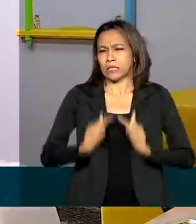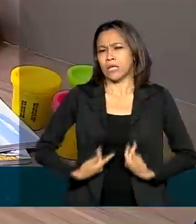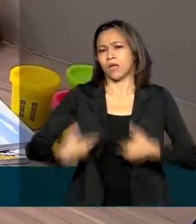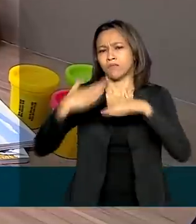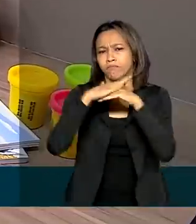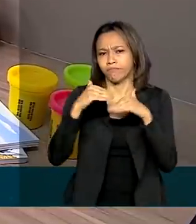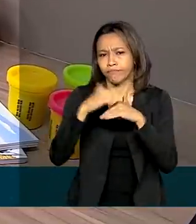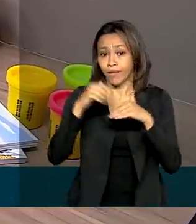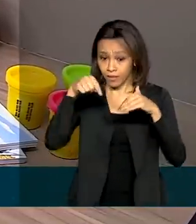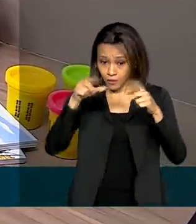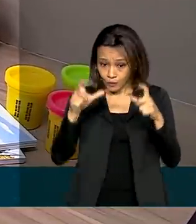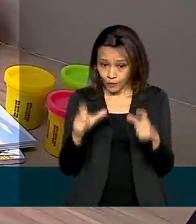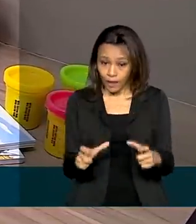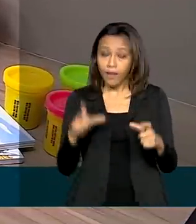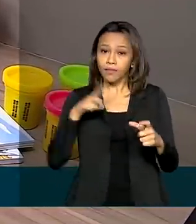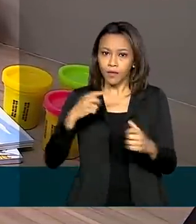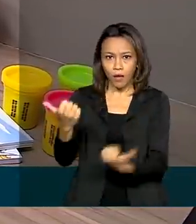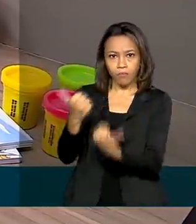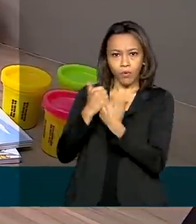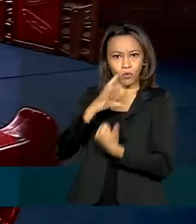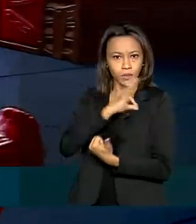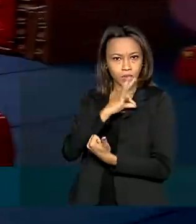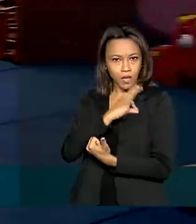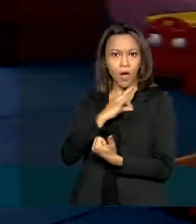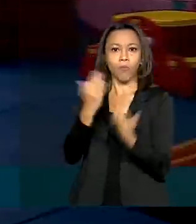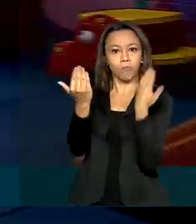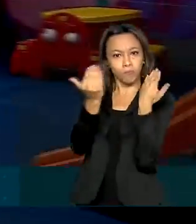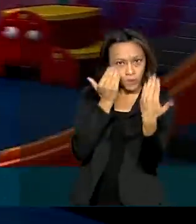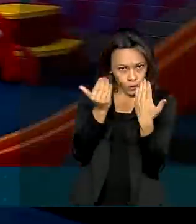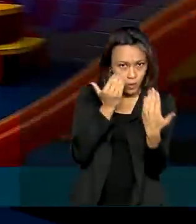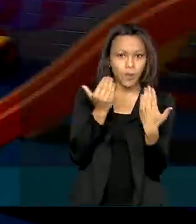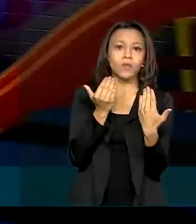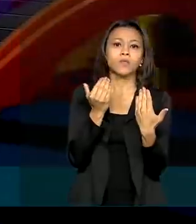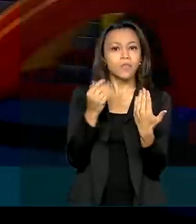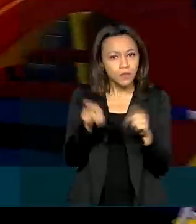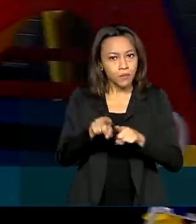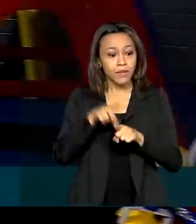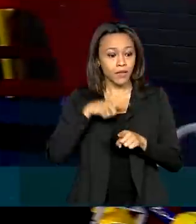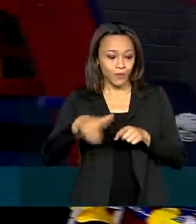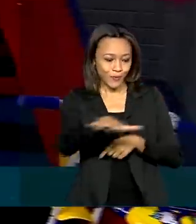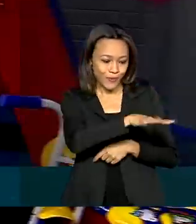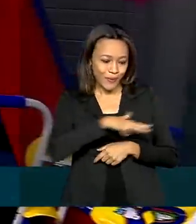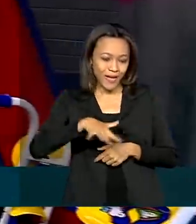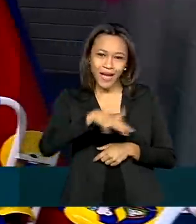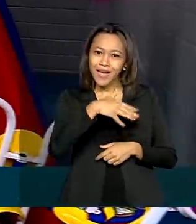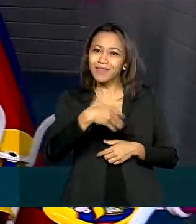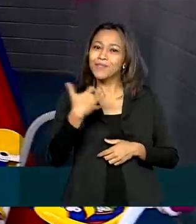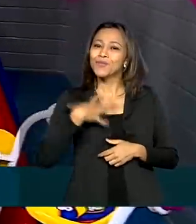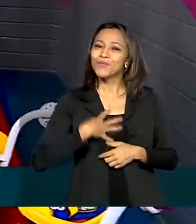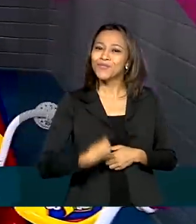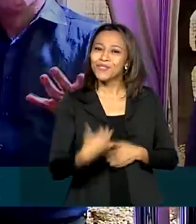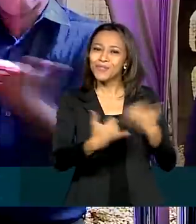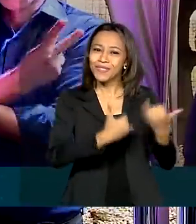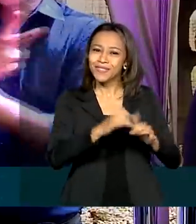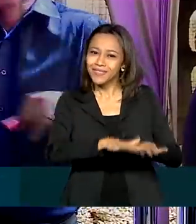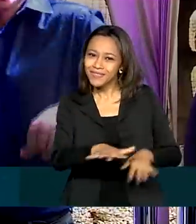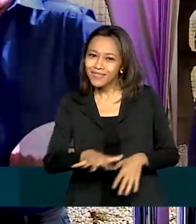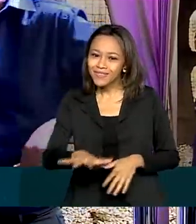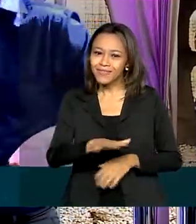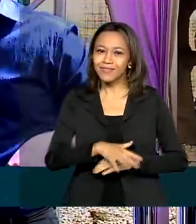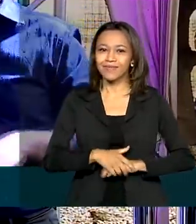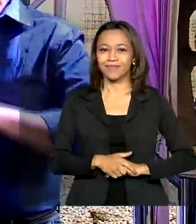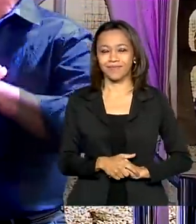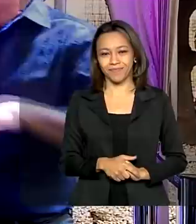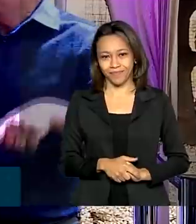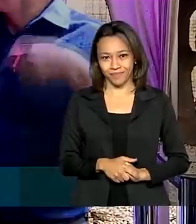Lá, elas recebem apoio policial e psicológico e contam com espaço para acolhimento dos filhos. É assim